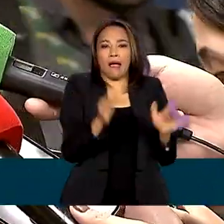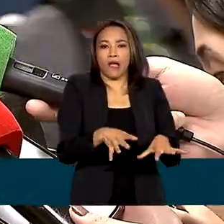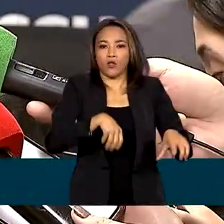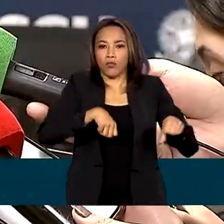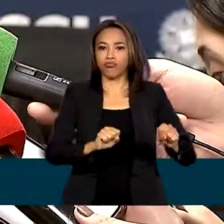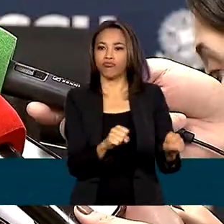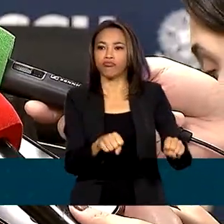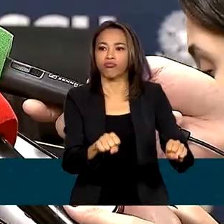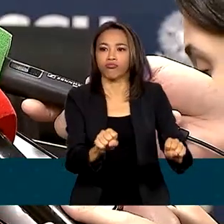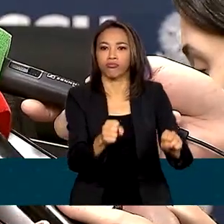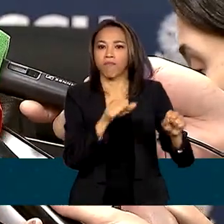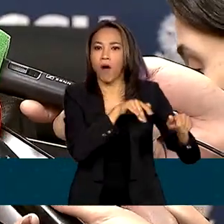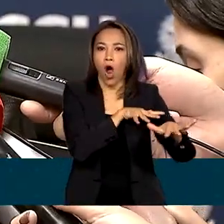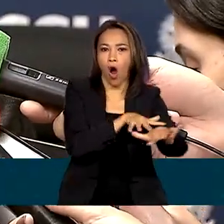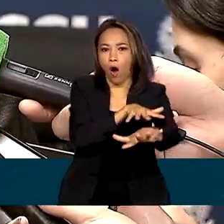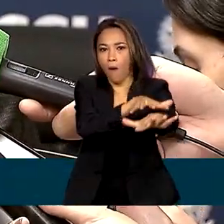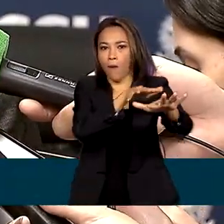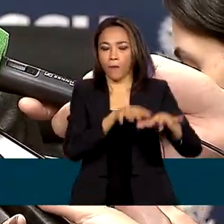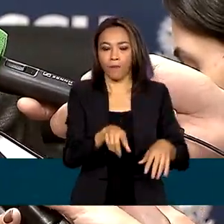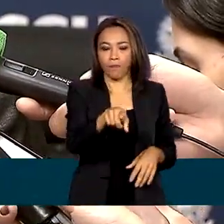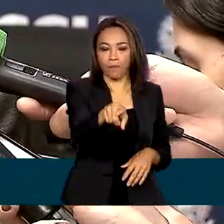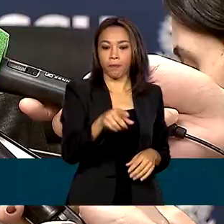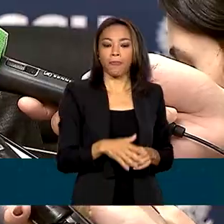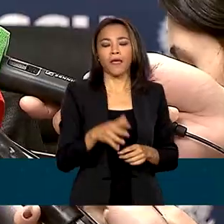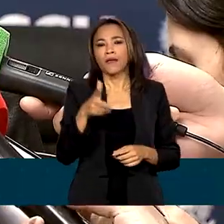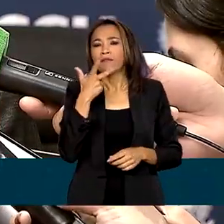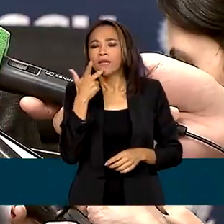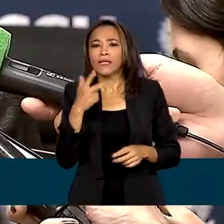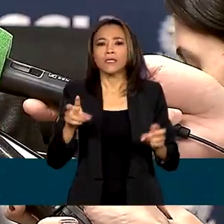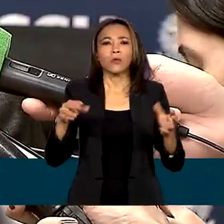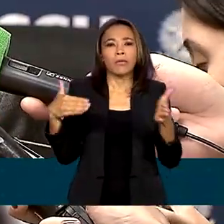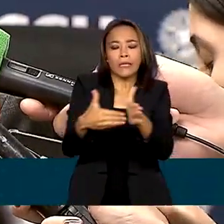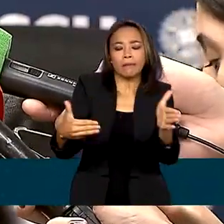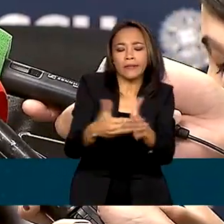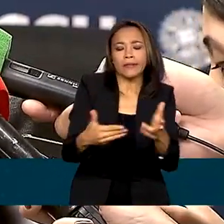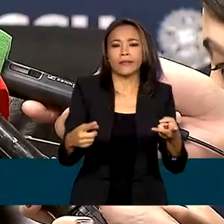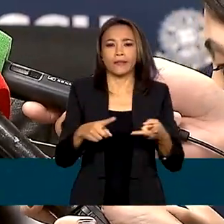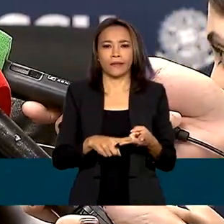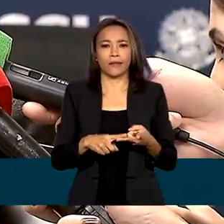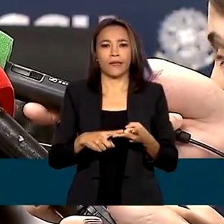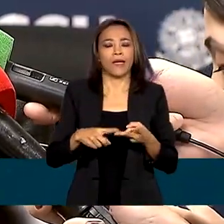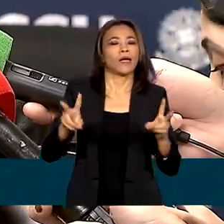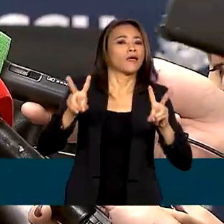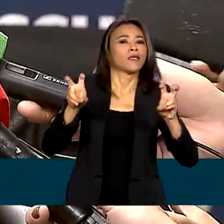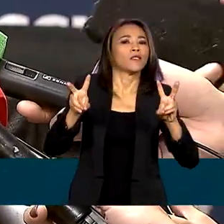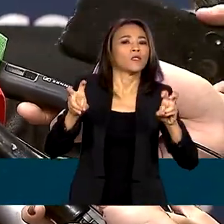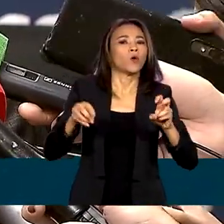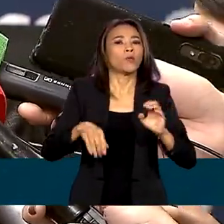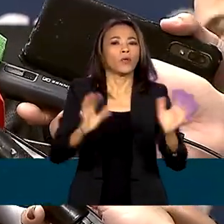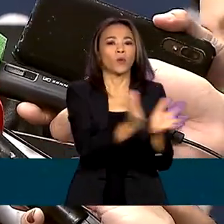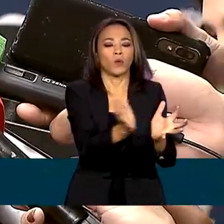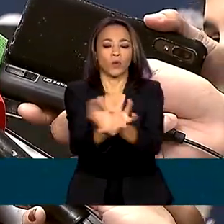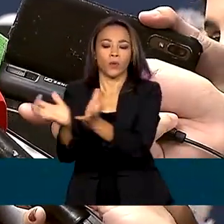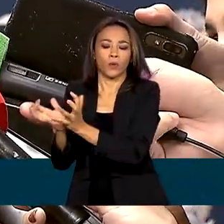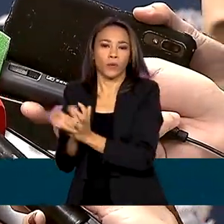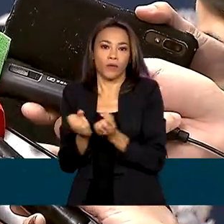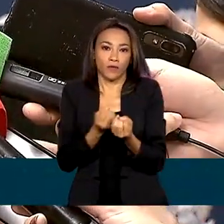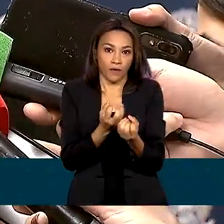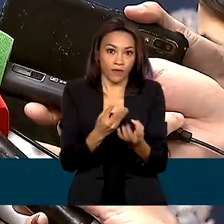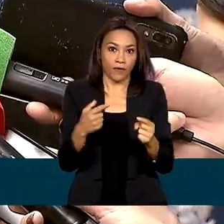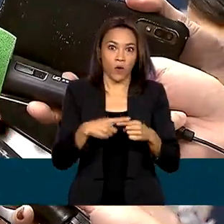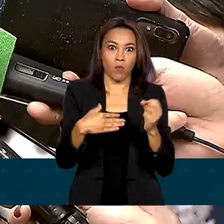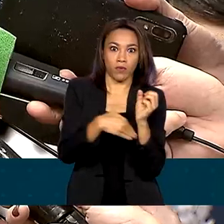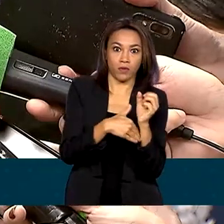Expandiram as hipóteses de sigilo, as hipóteses de restrição de acesso, as hipóteses de classificação de informações como